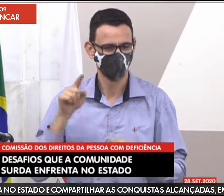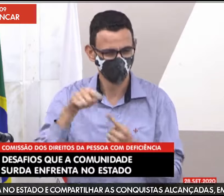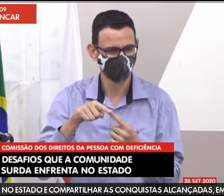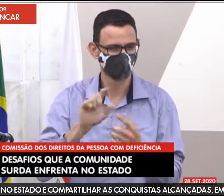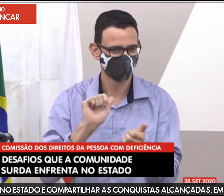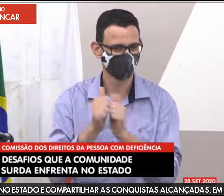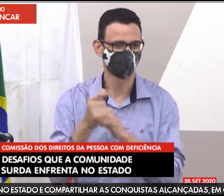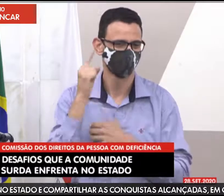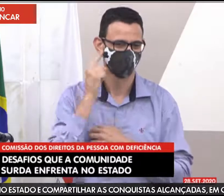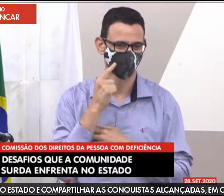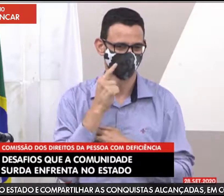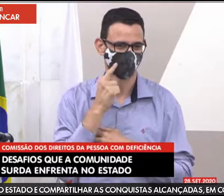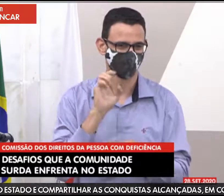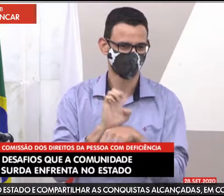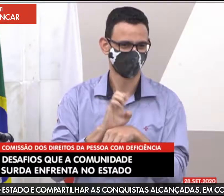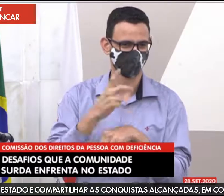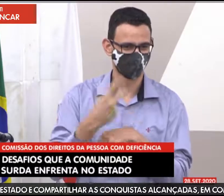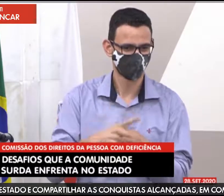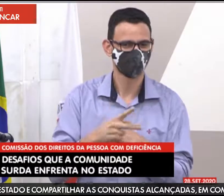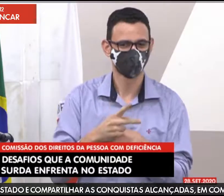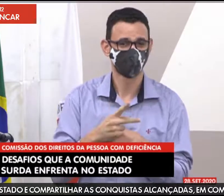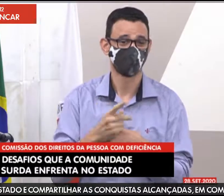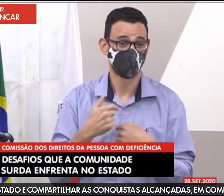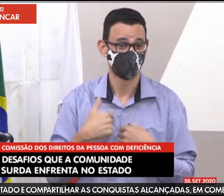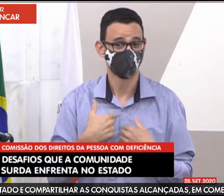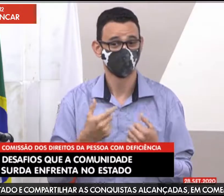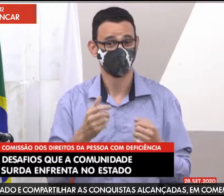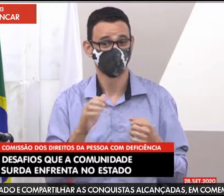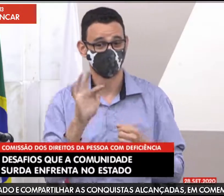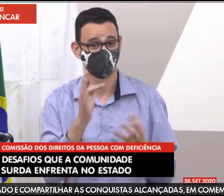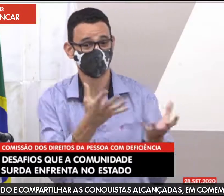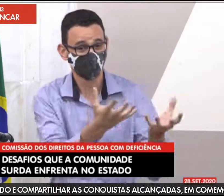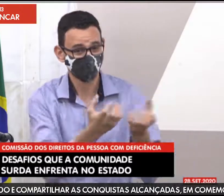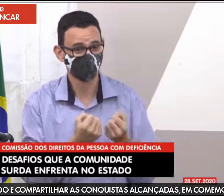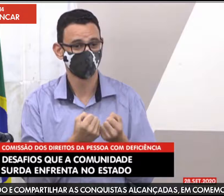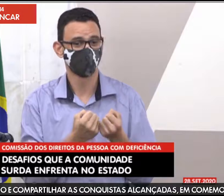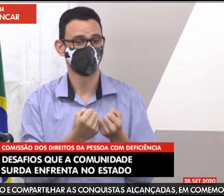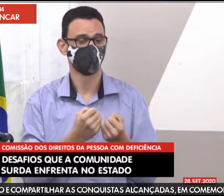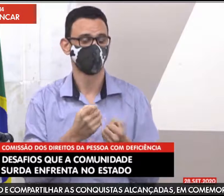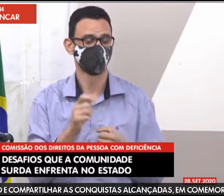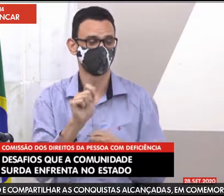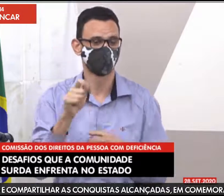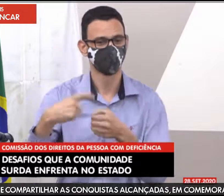E o trabalho nosso é com esporte, na área de esportes.